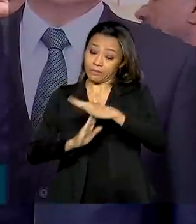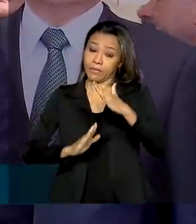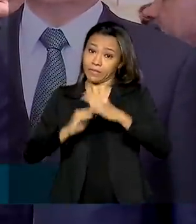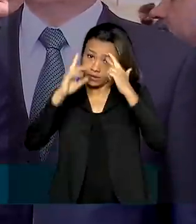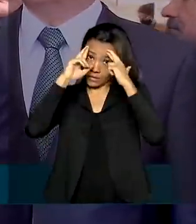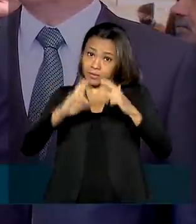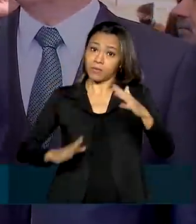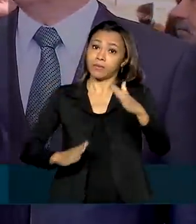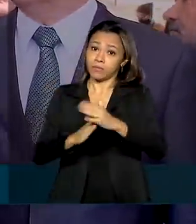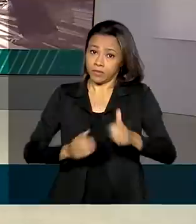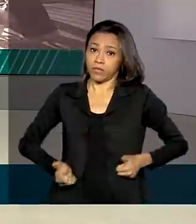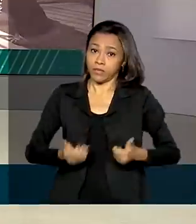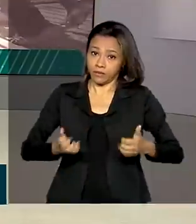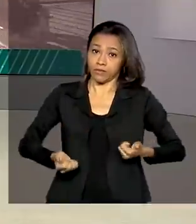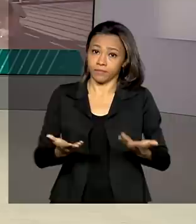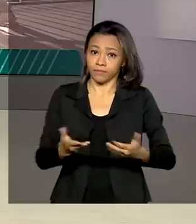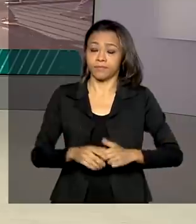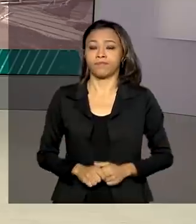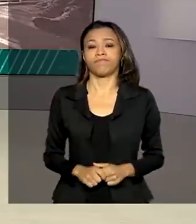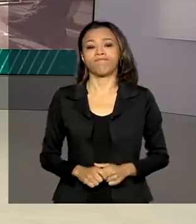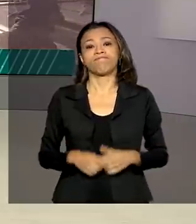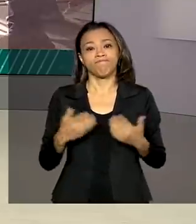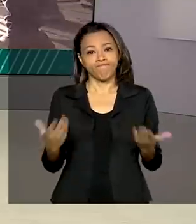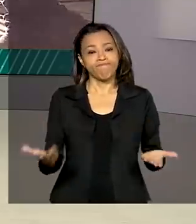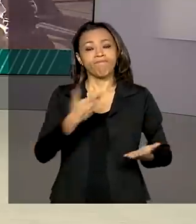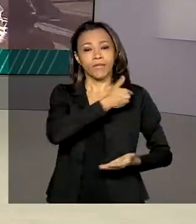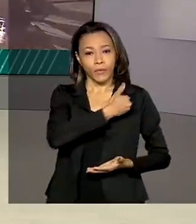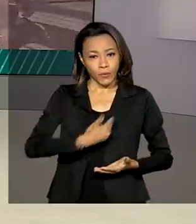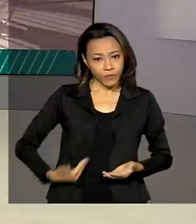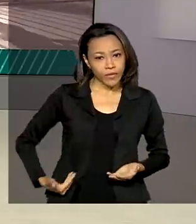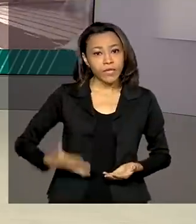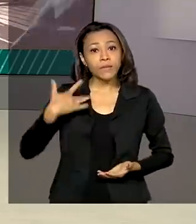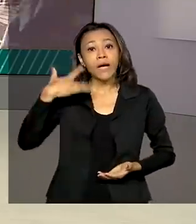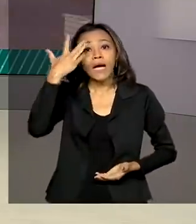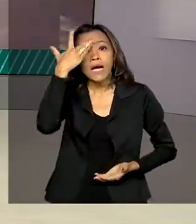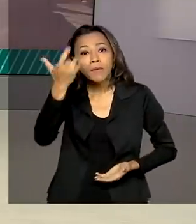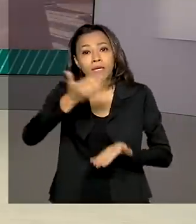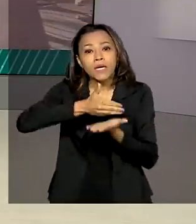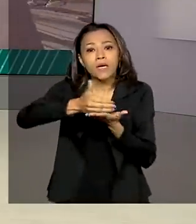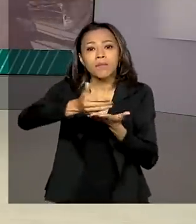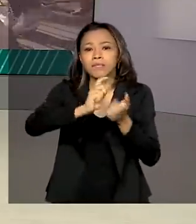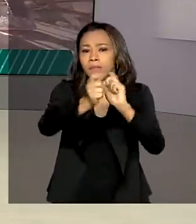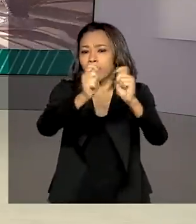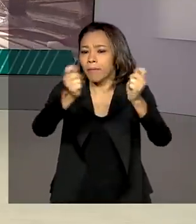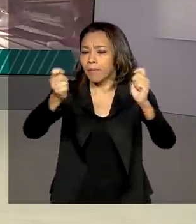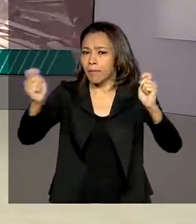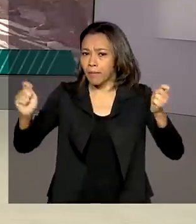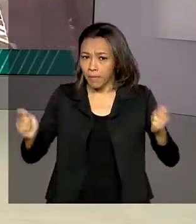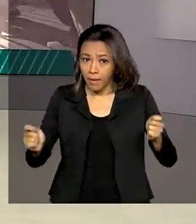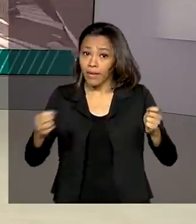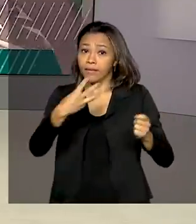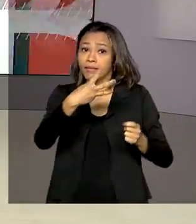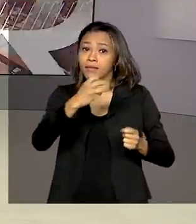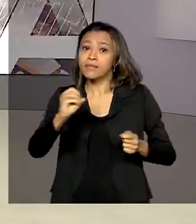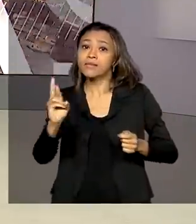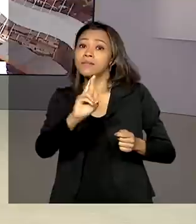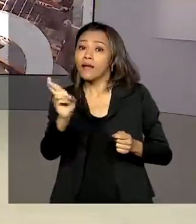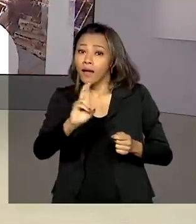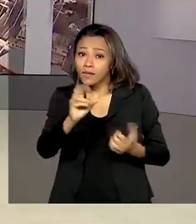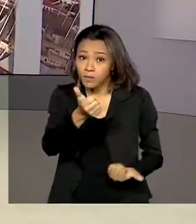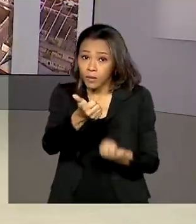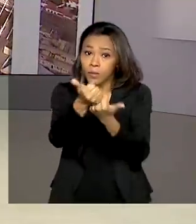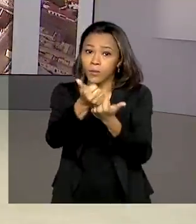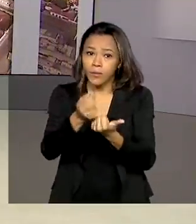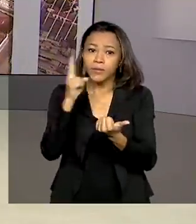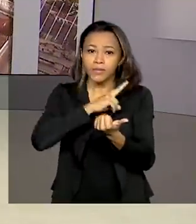essa é a maneira certa de fazer. É, e o governo começa a pagar amanhã a parcela extra de R$,00 do auxílio